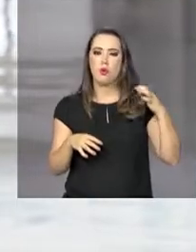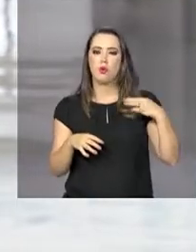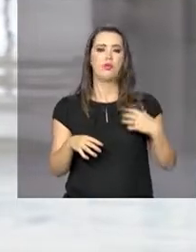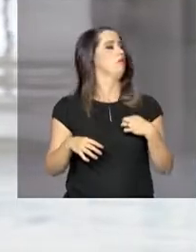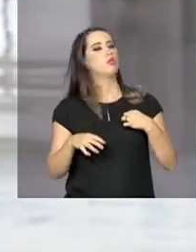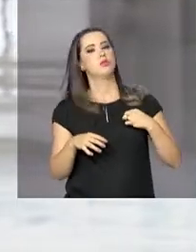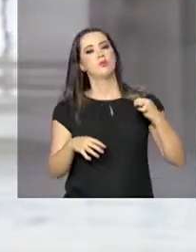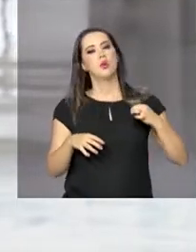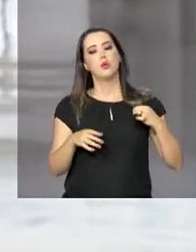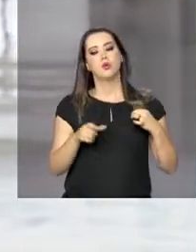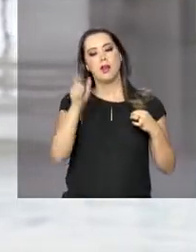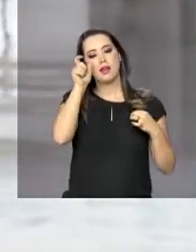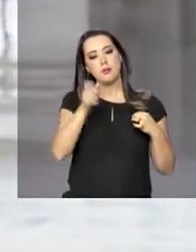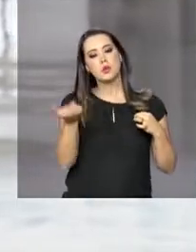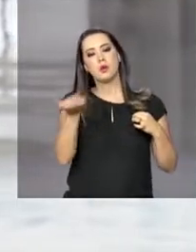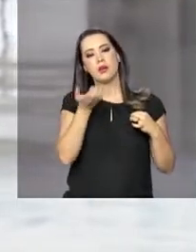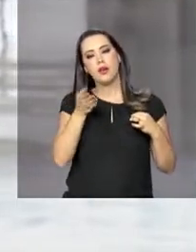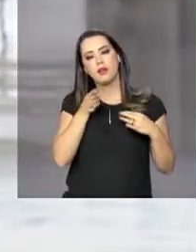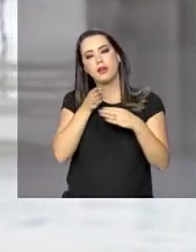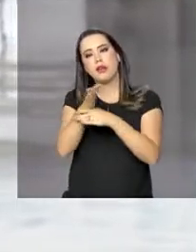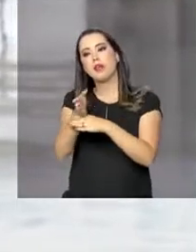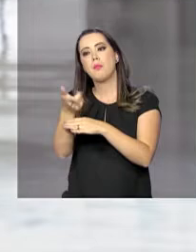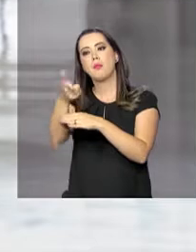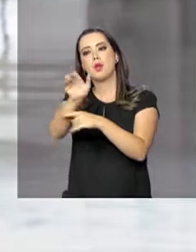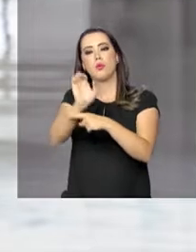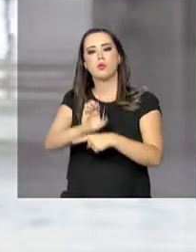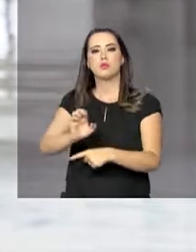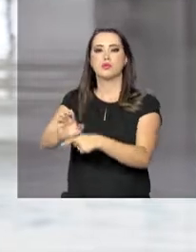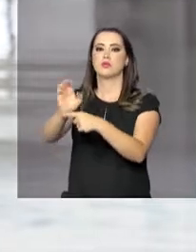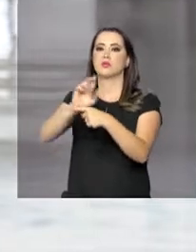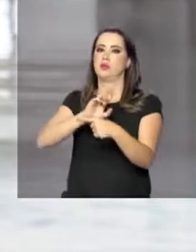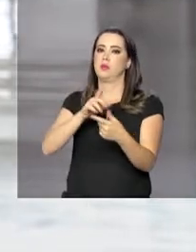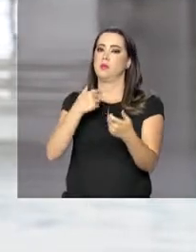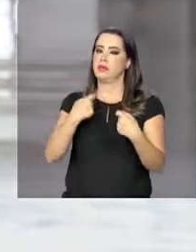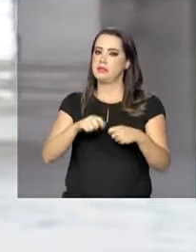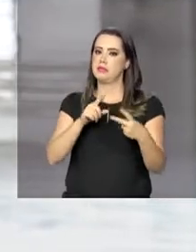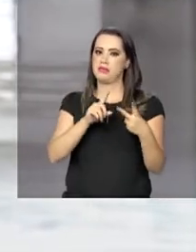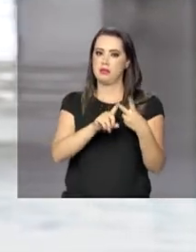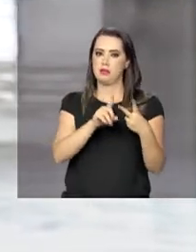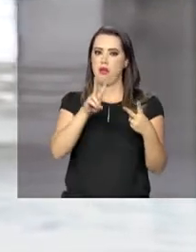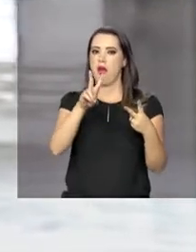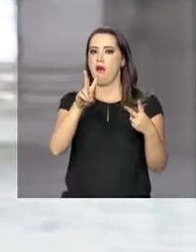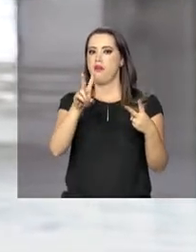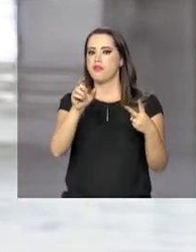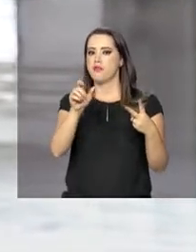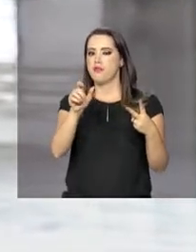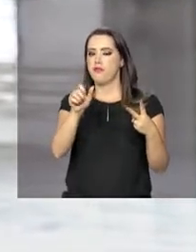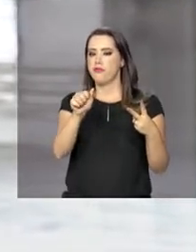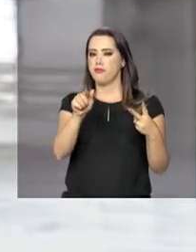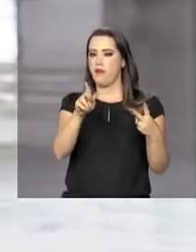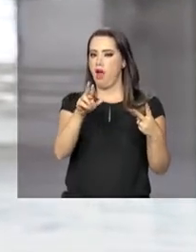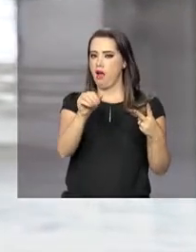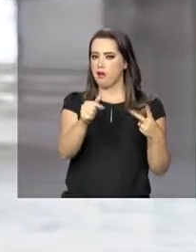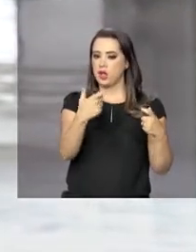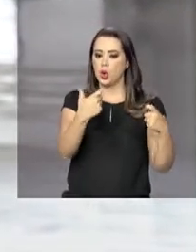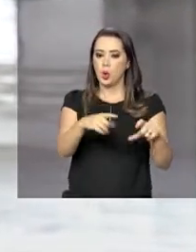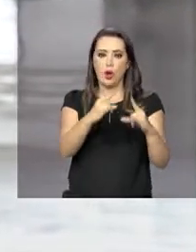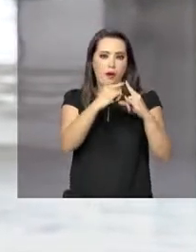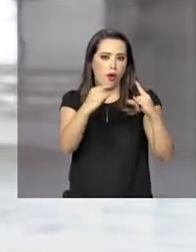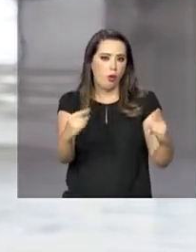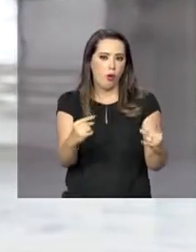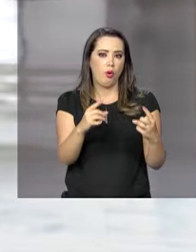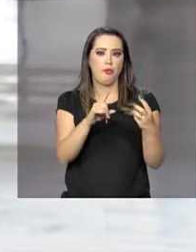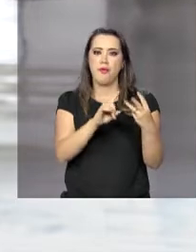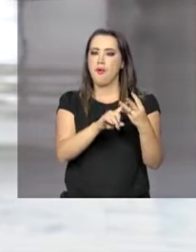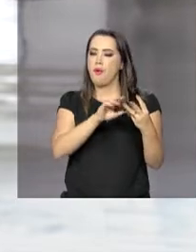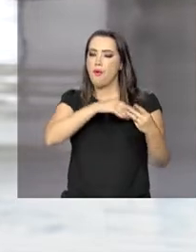querer ir, e bom que eles querem ir. A gente precisa ter vaga nos abrigos, ou abrigos municipais, ou estaduais, ou de